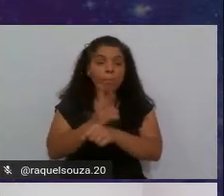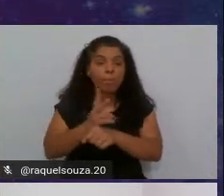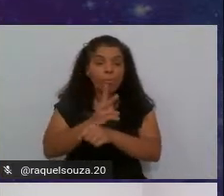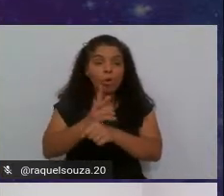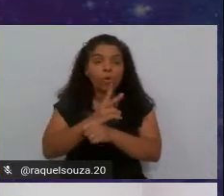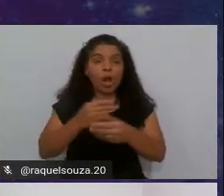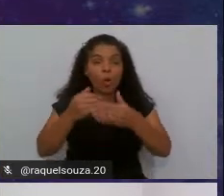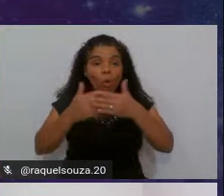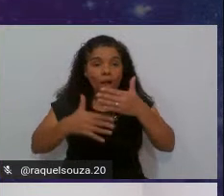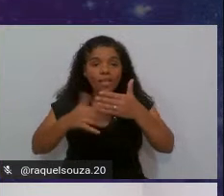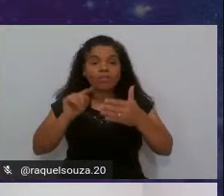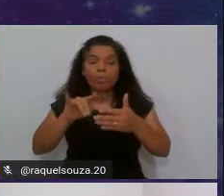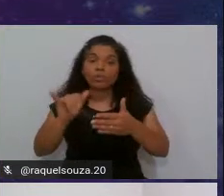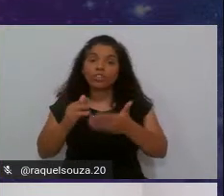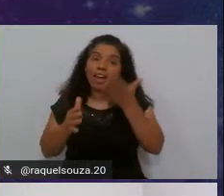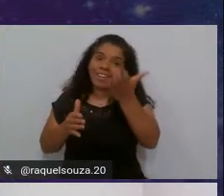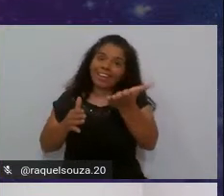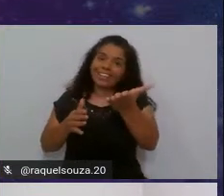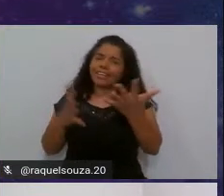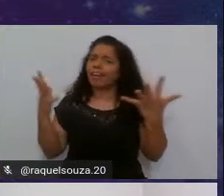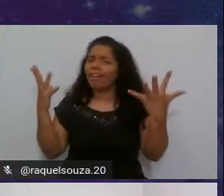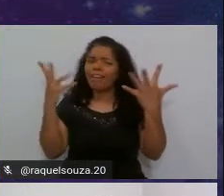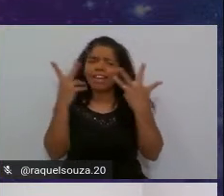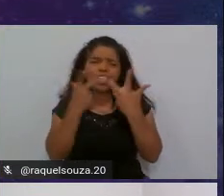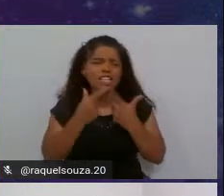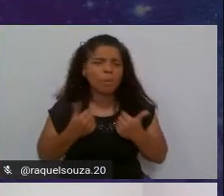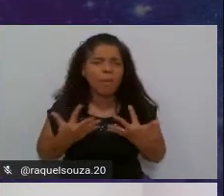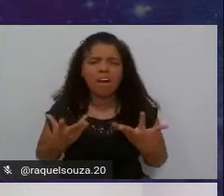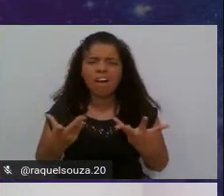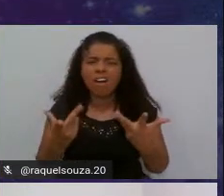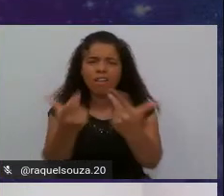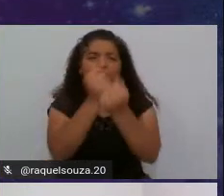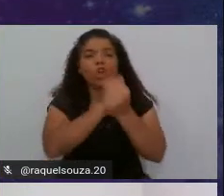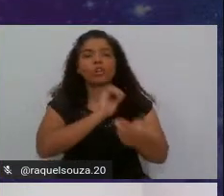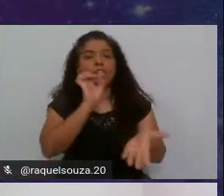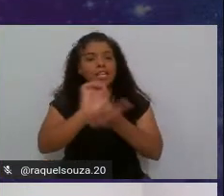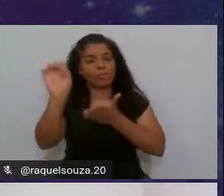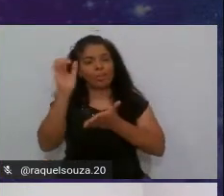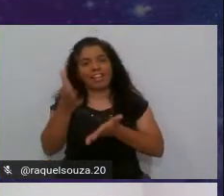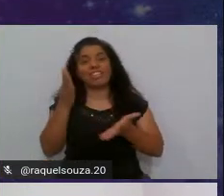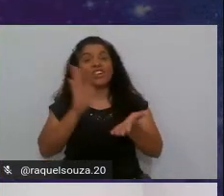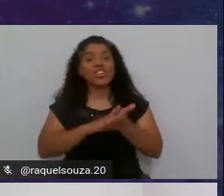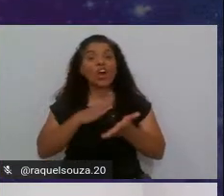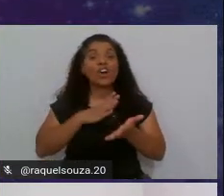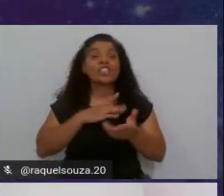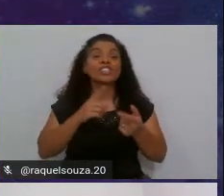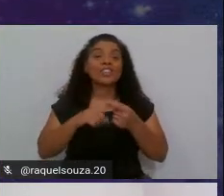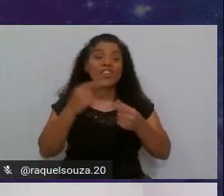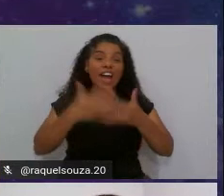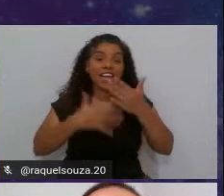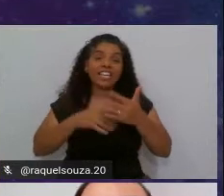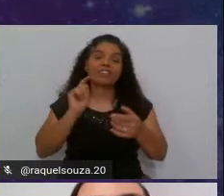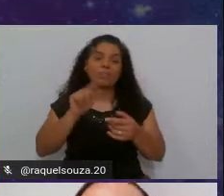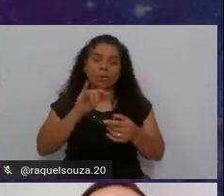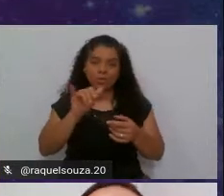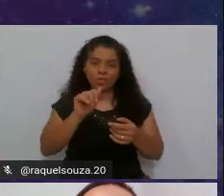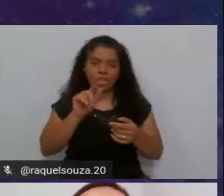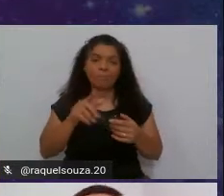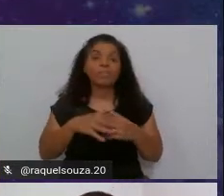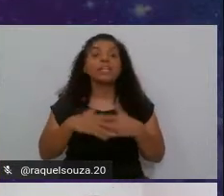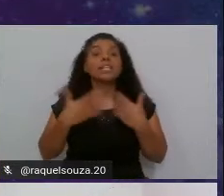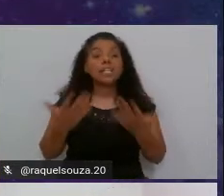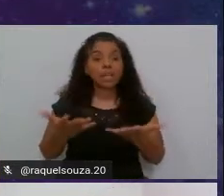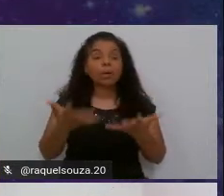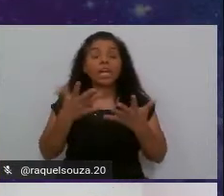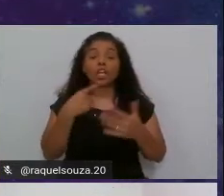e ele está aqui lindo e maravilhoso exportado nosso arquivo ponto já então o que